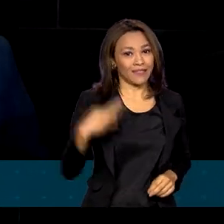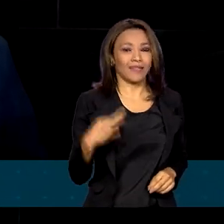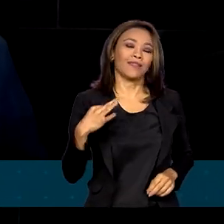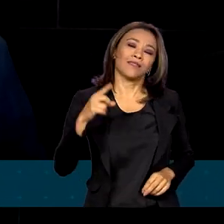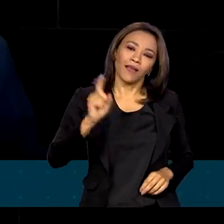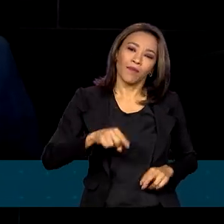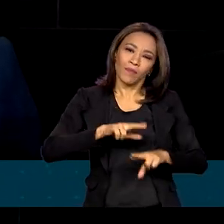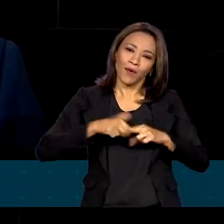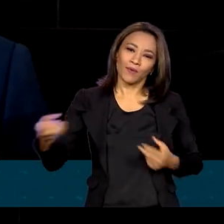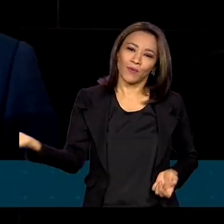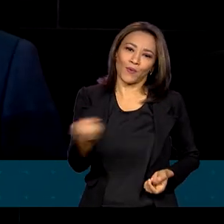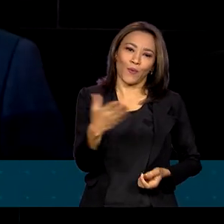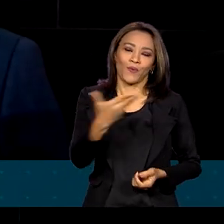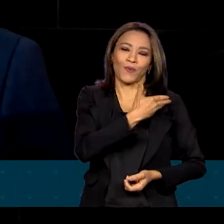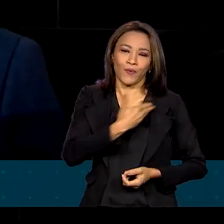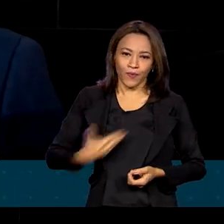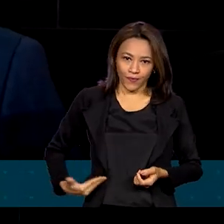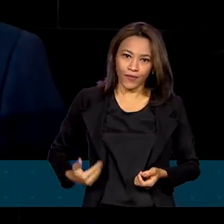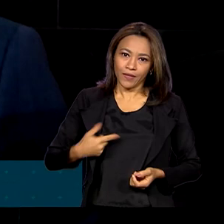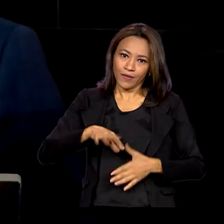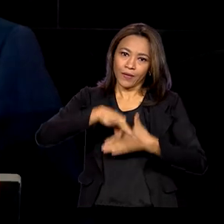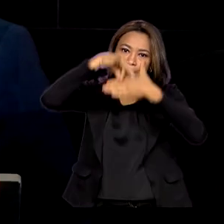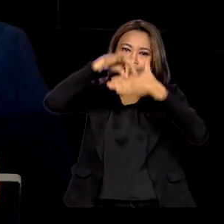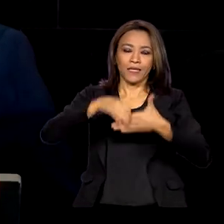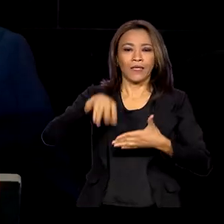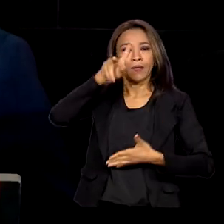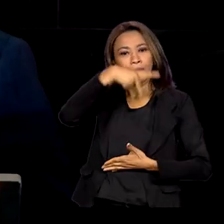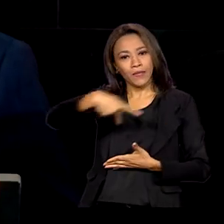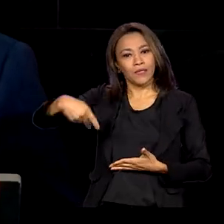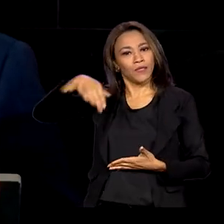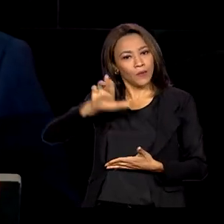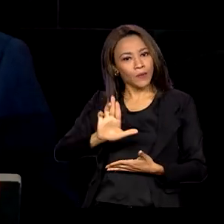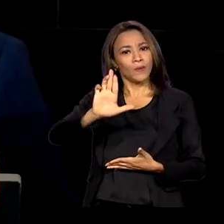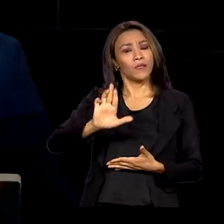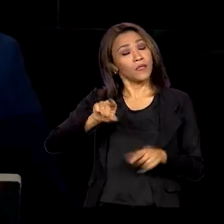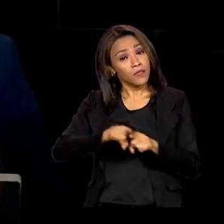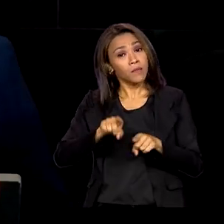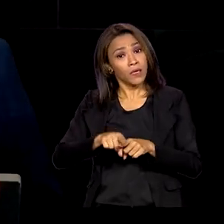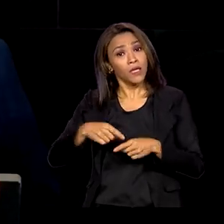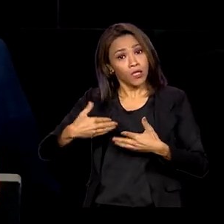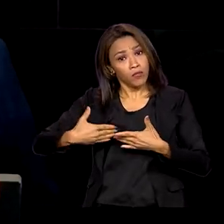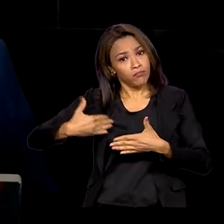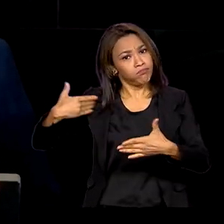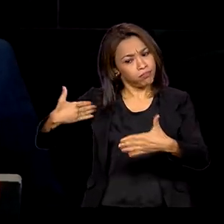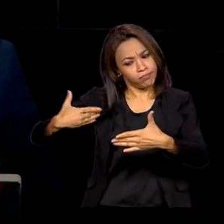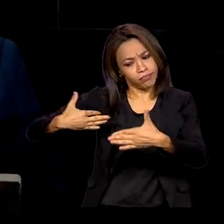da credibilidade de um novo governo liderado pelo presidente Lula e o trabalho desempenhado em todos esses anos pelos técnicos do Ministério da Agricultura.